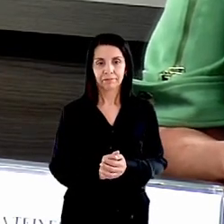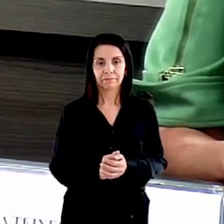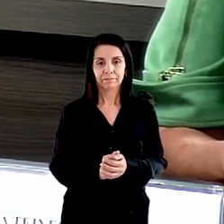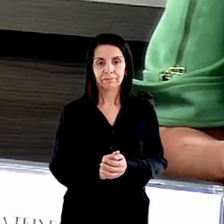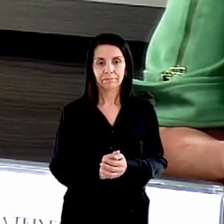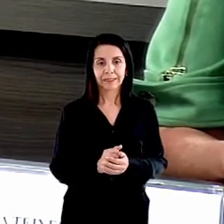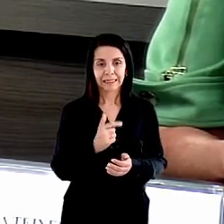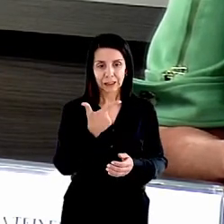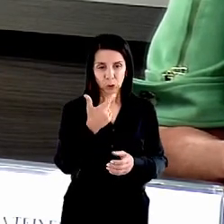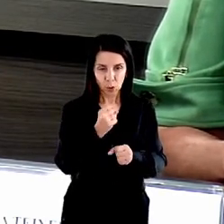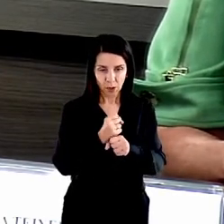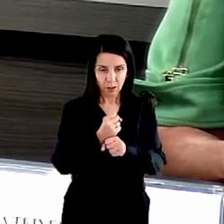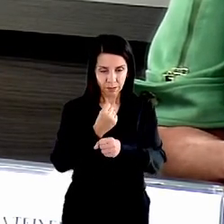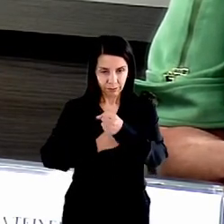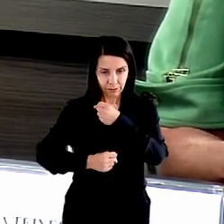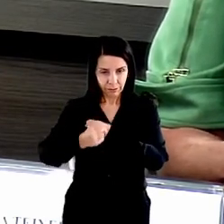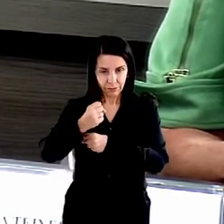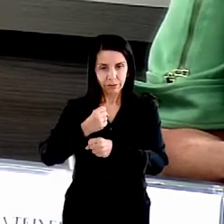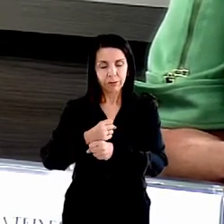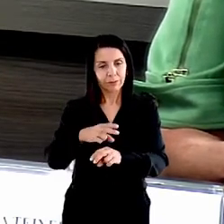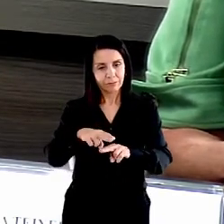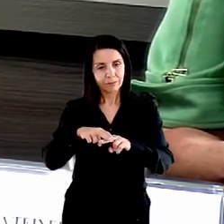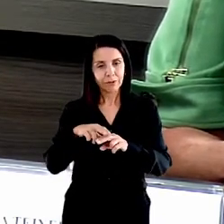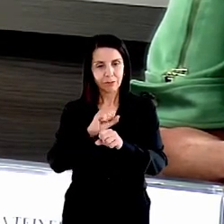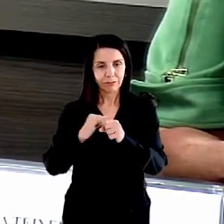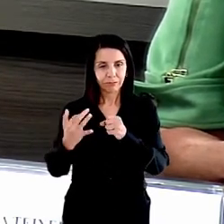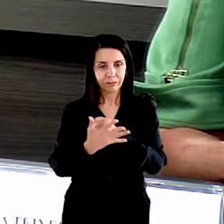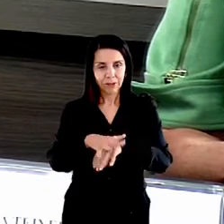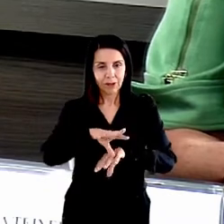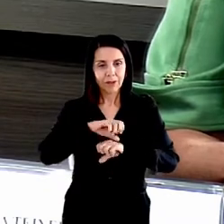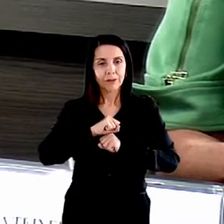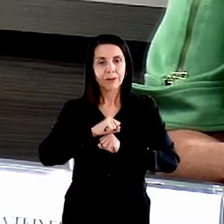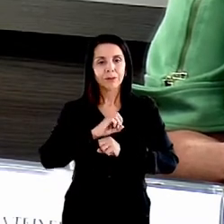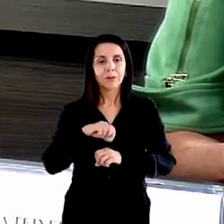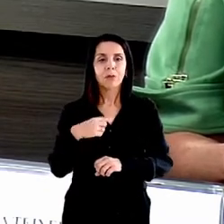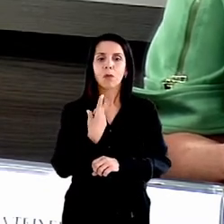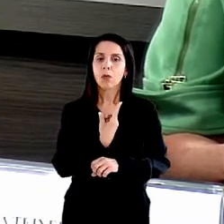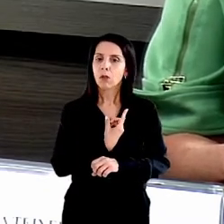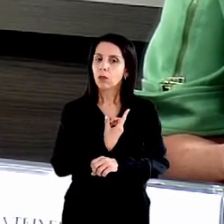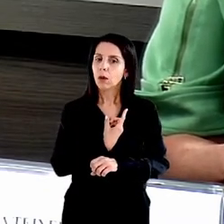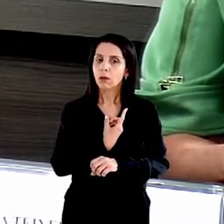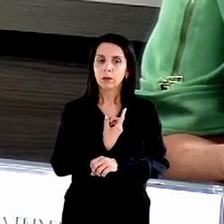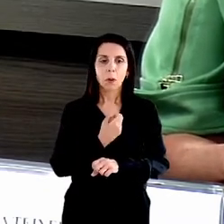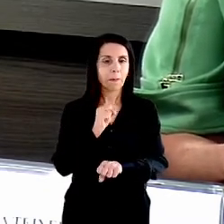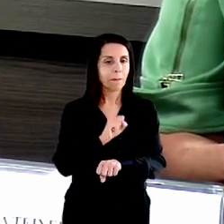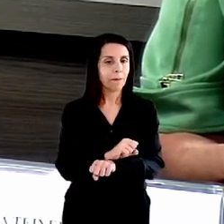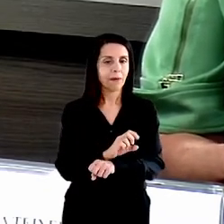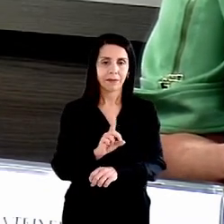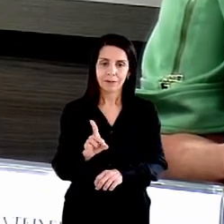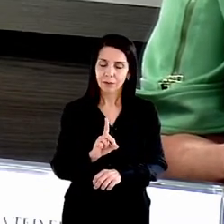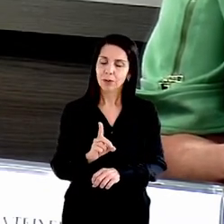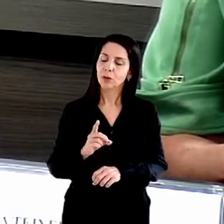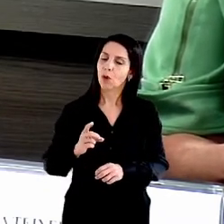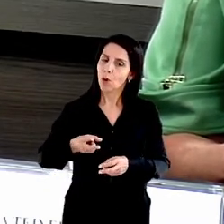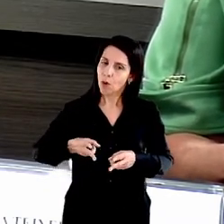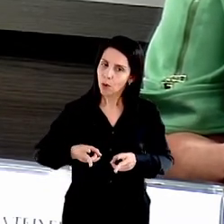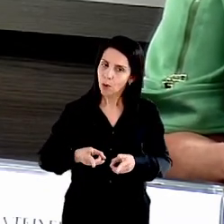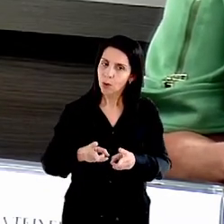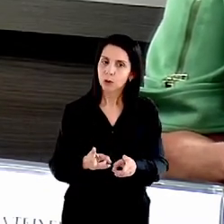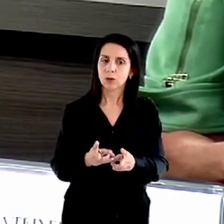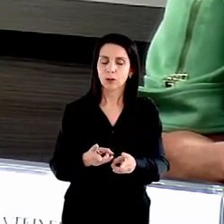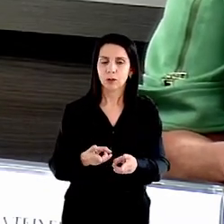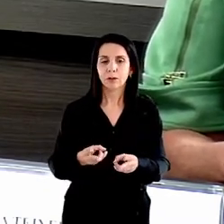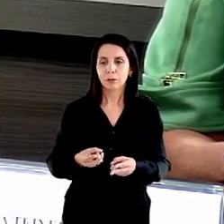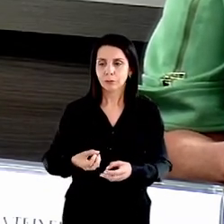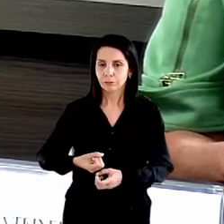dois anos, em função da pandemia, a gente não parou de arrecadar alimentos, distribuir alimentos.